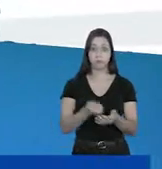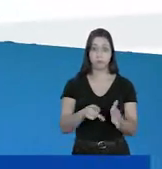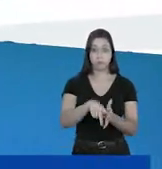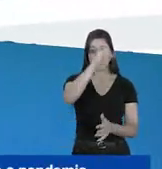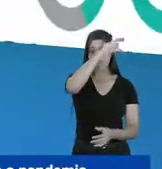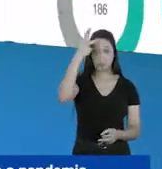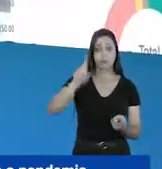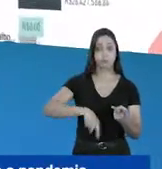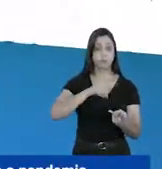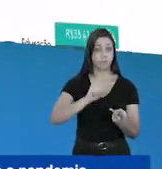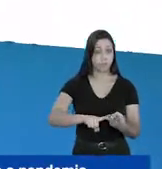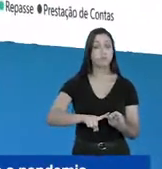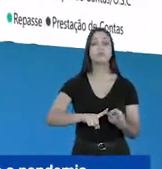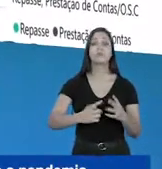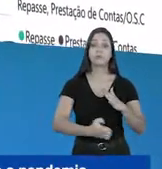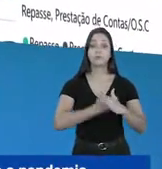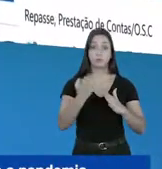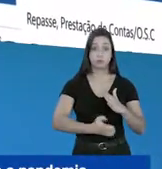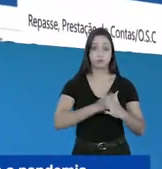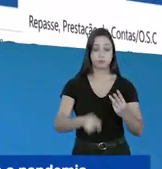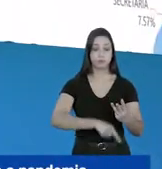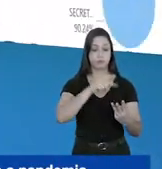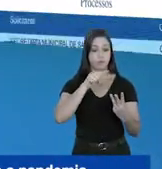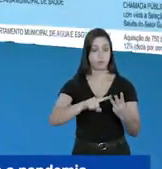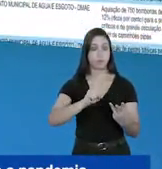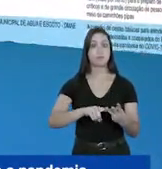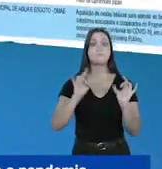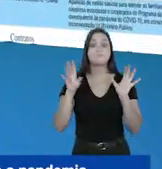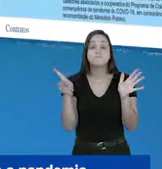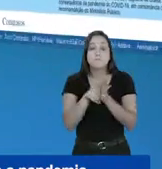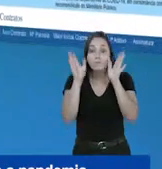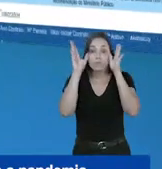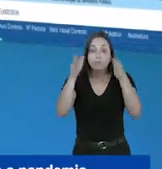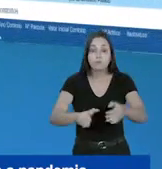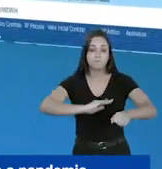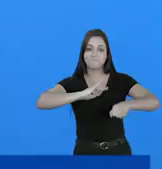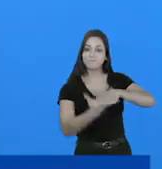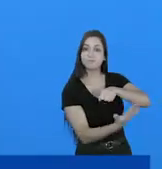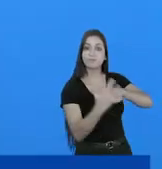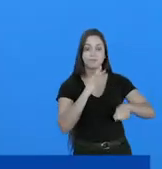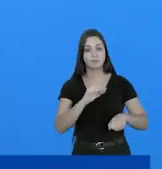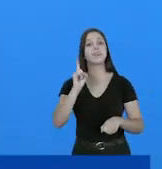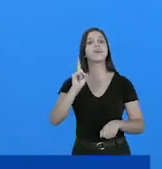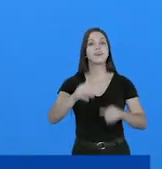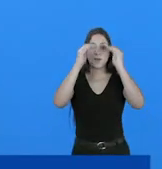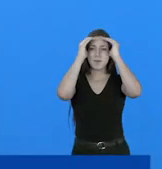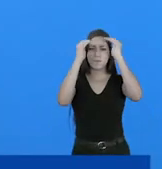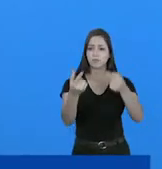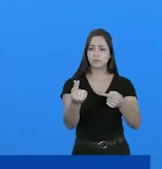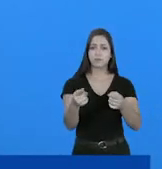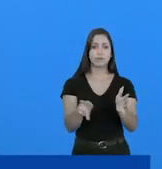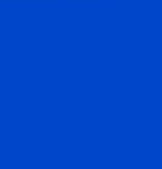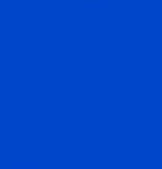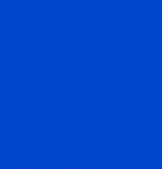da Prefeitura, outro para entidades do terceiro setor e um específico para a pandemia. Isso é respeito